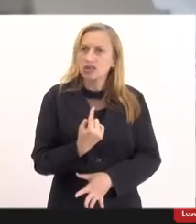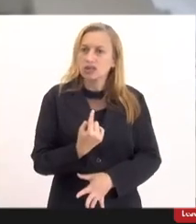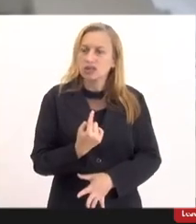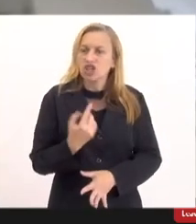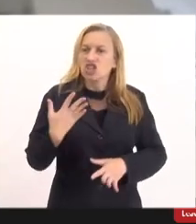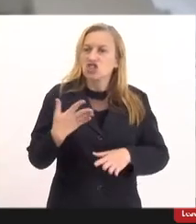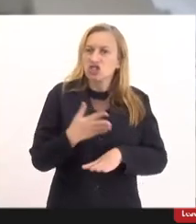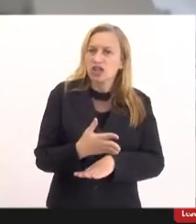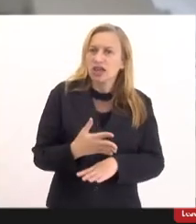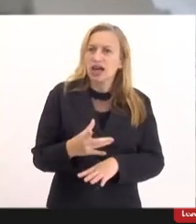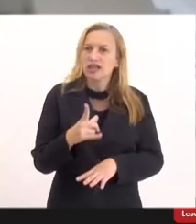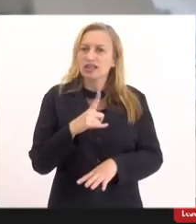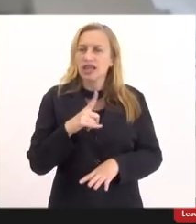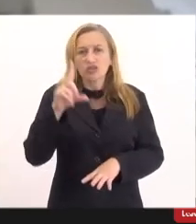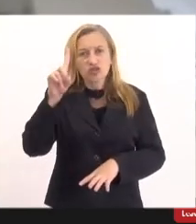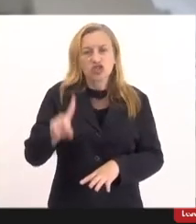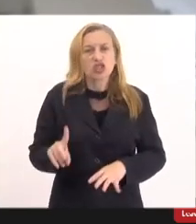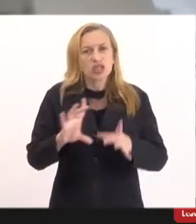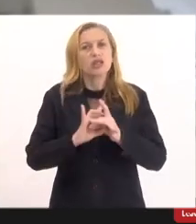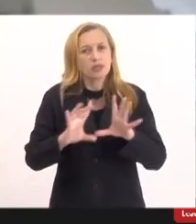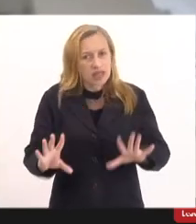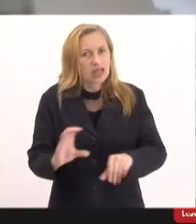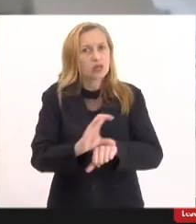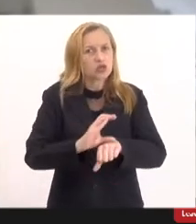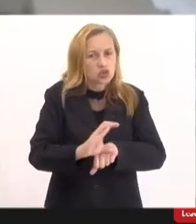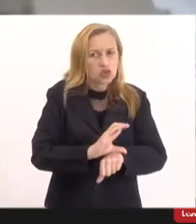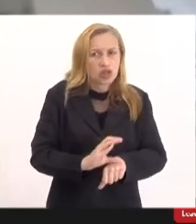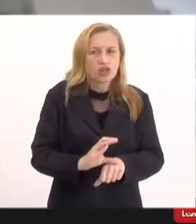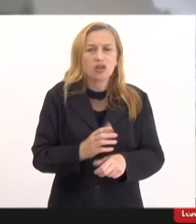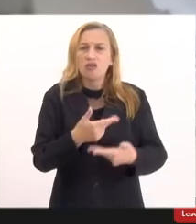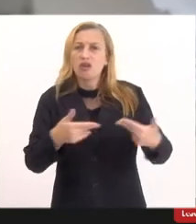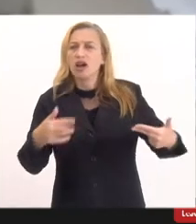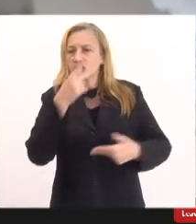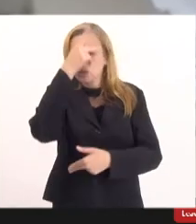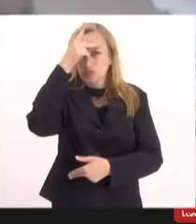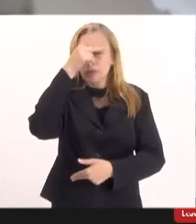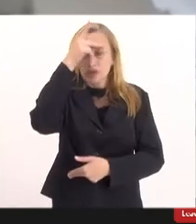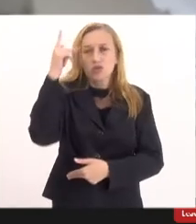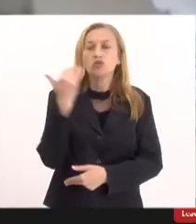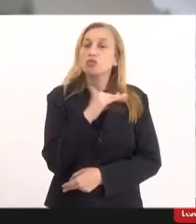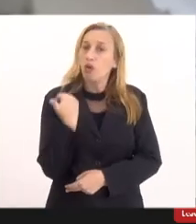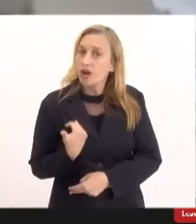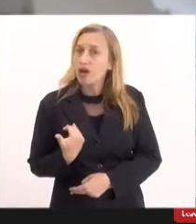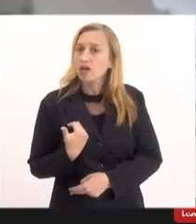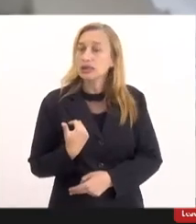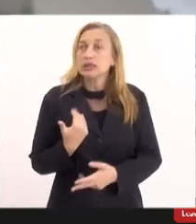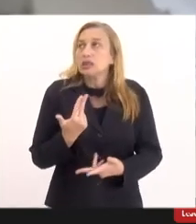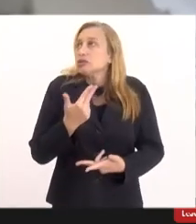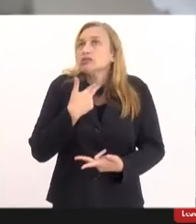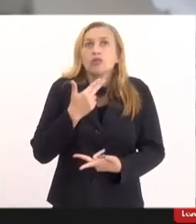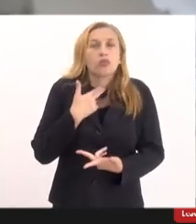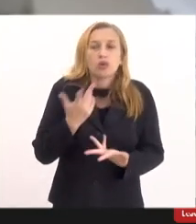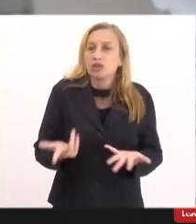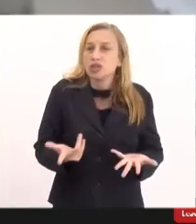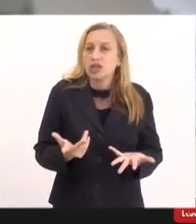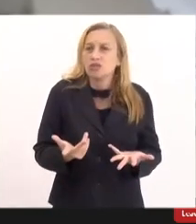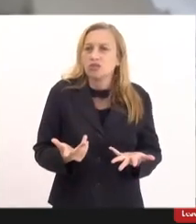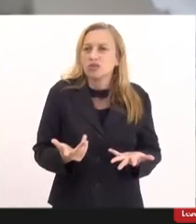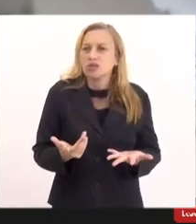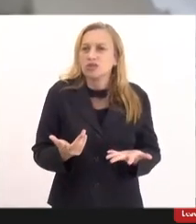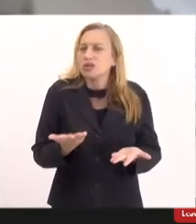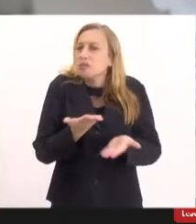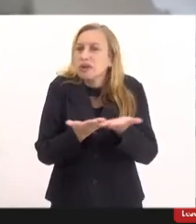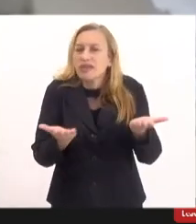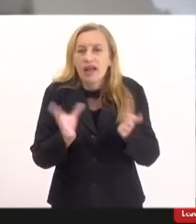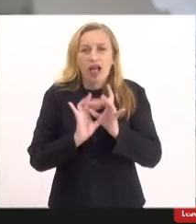chegássemos a ter as nossas liberdades constitucionais muitos morreram né então não podemos abrir mão das